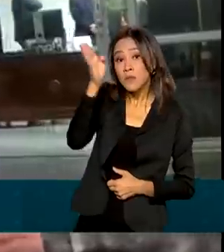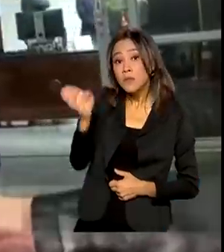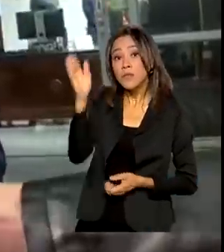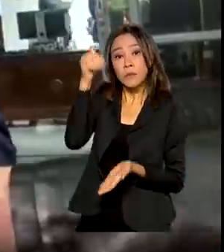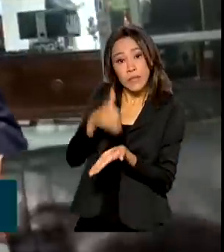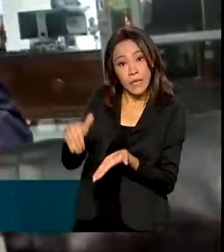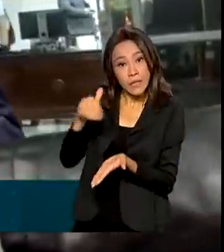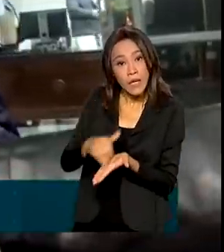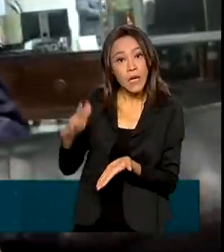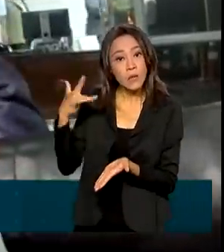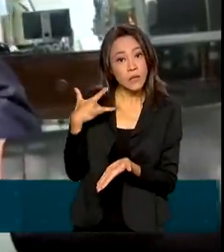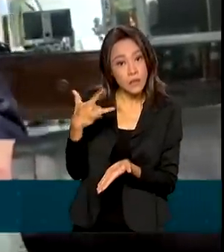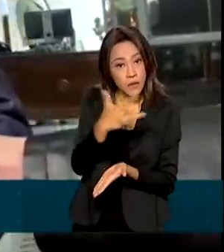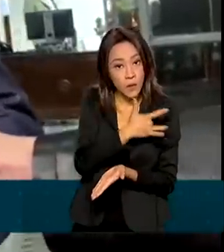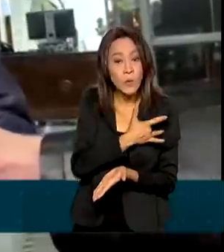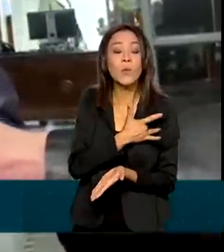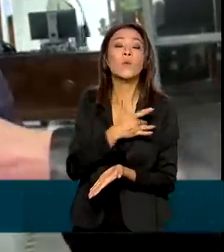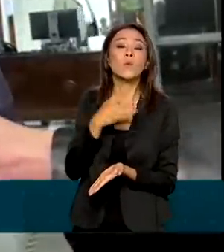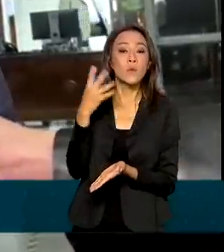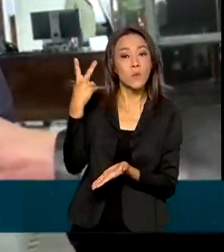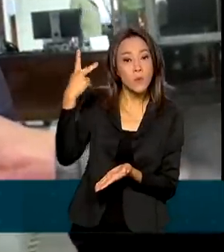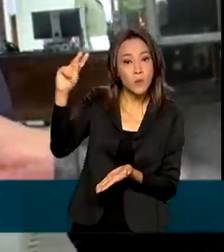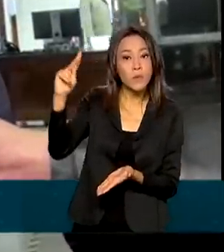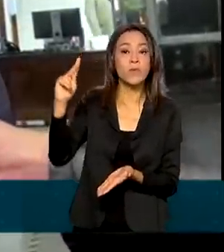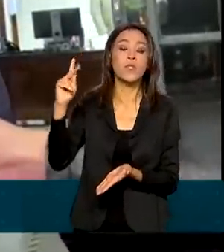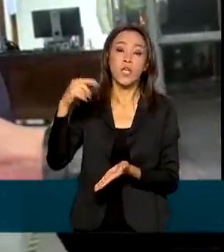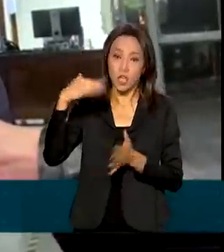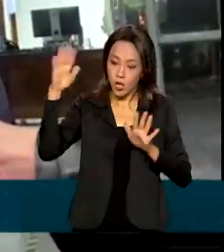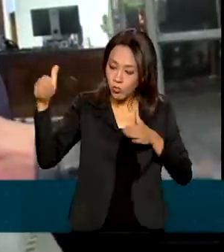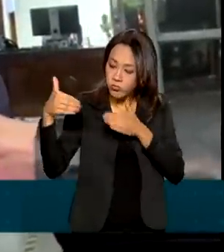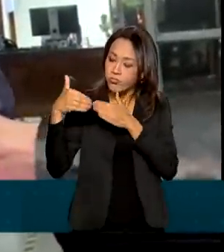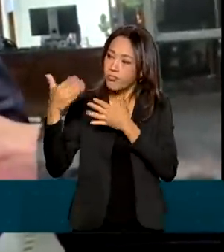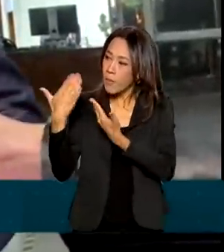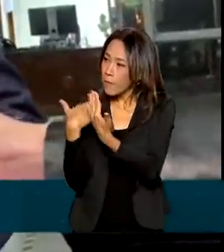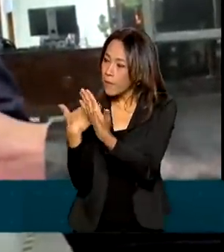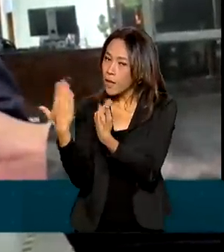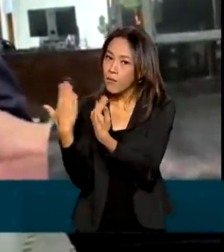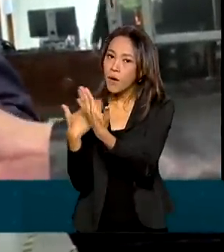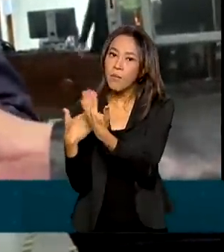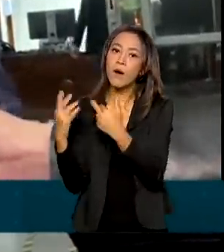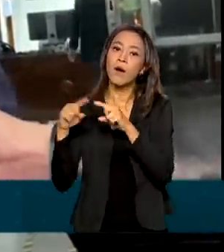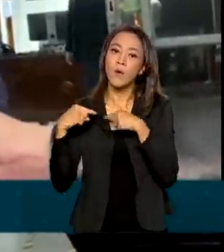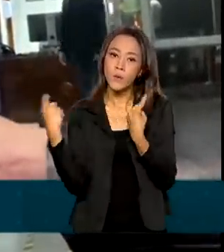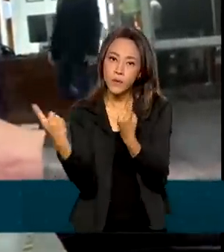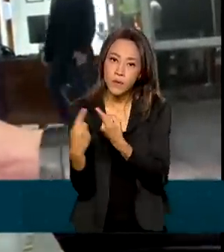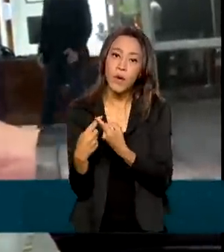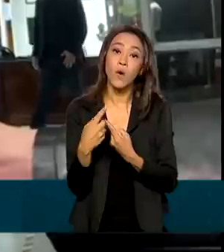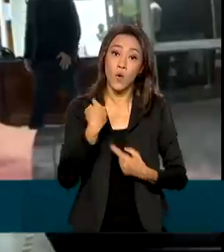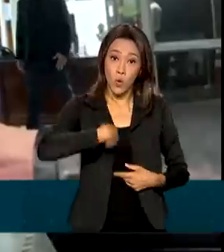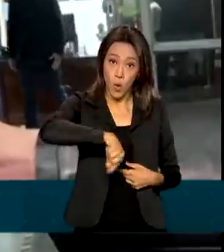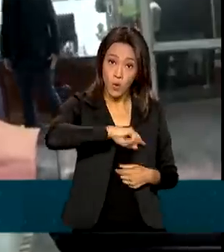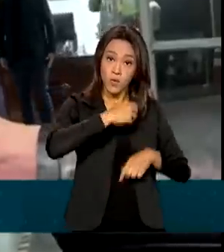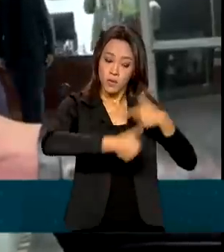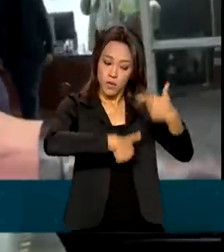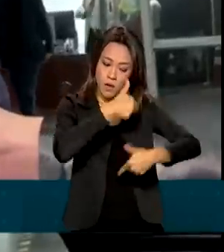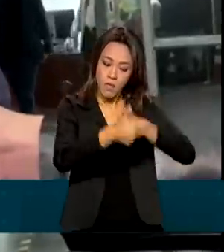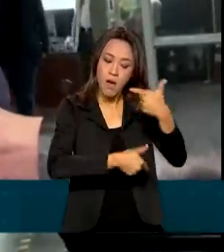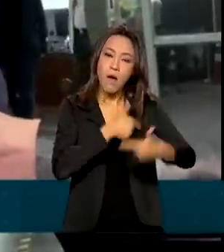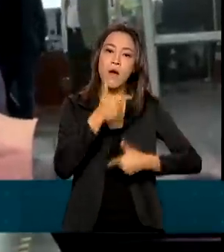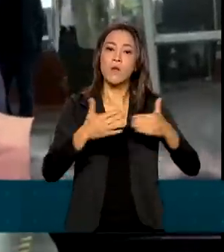Saúde, Javier Becerra, com quem me reuni, o trabalho do nosso Ministério de Relações